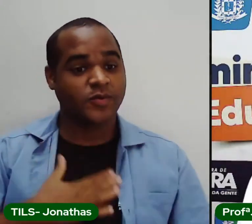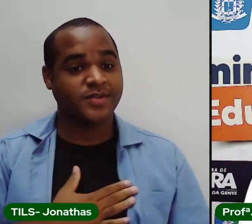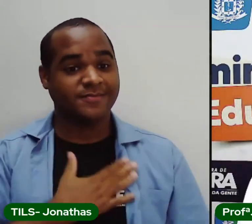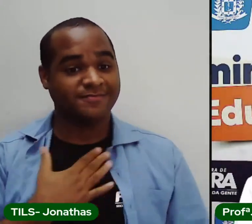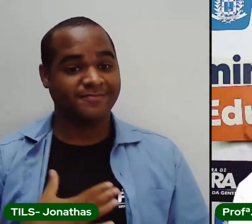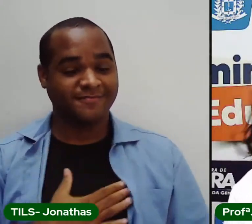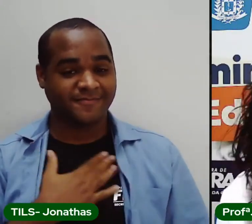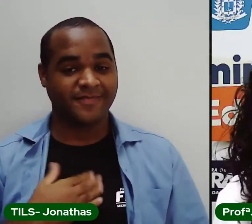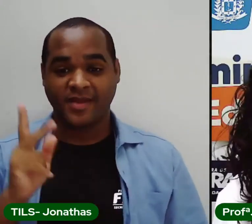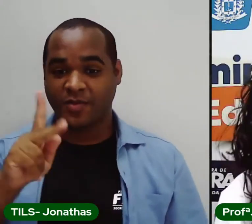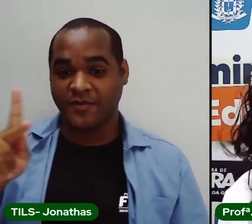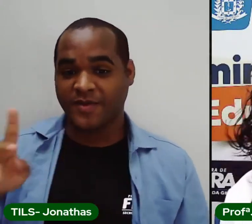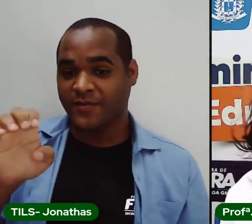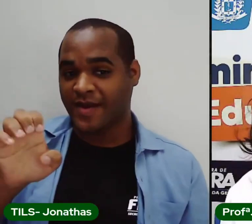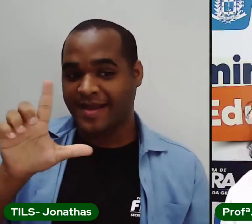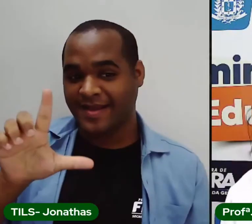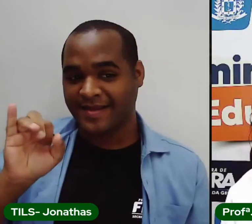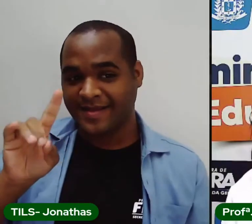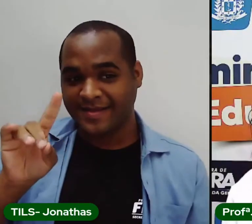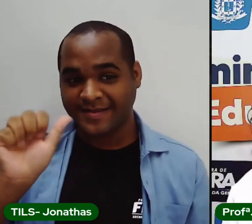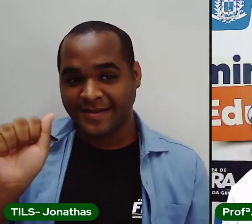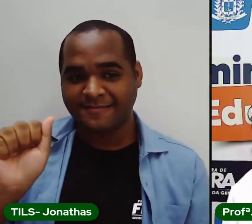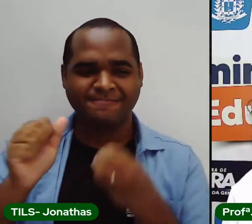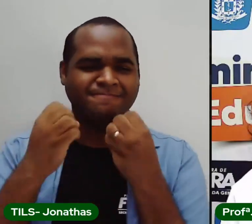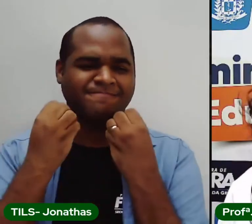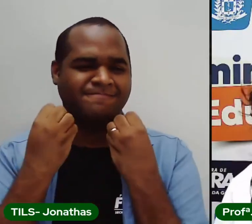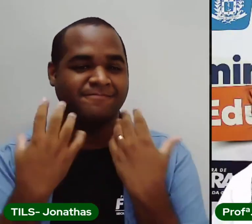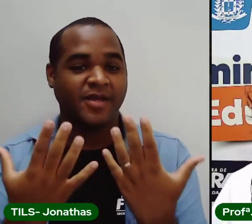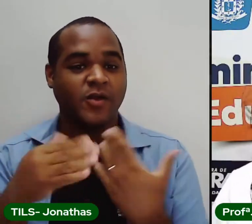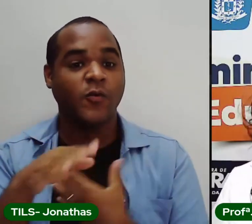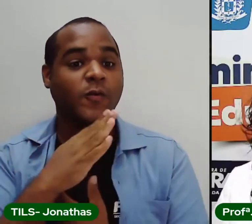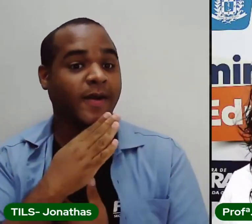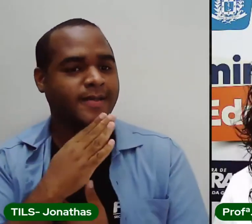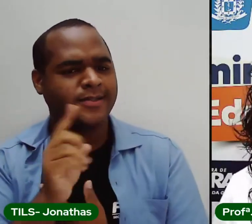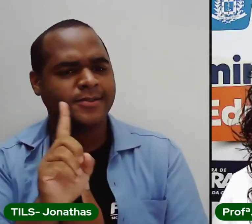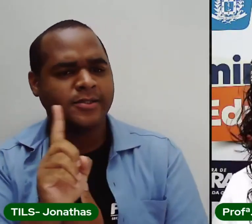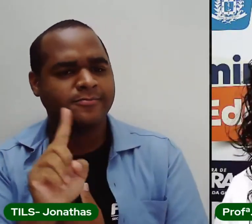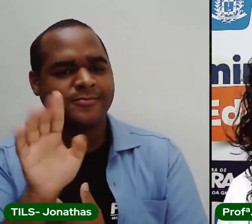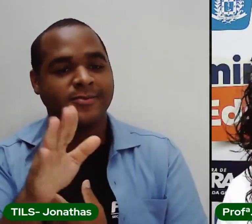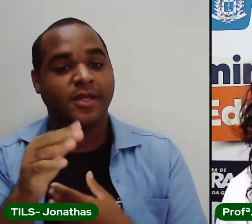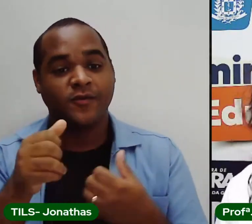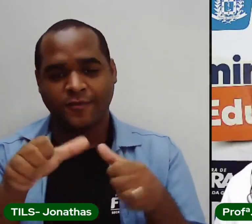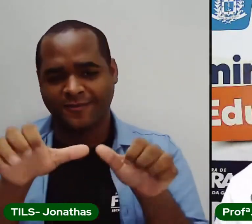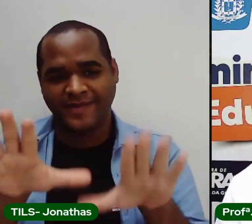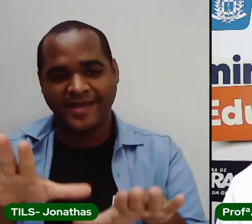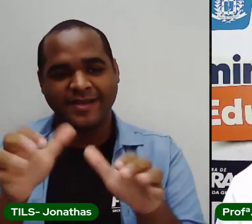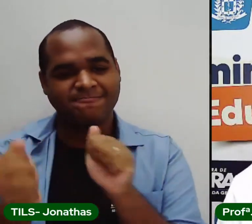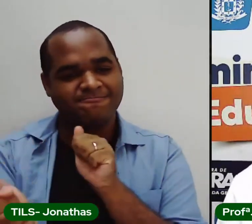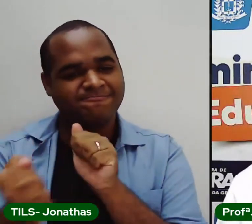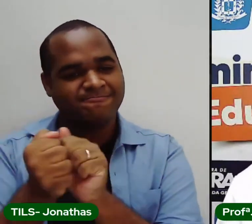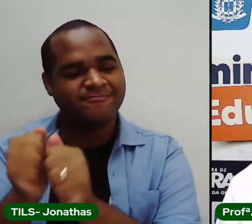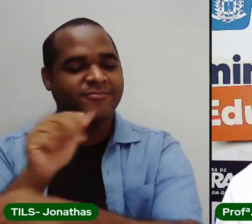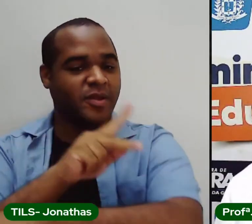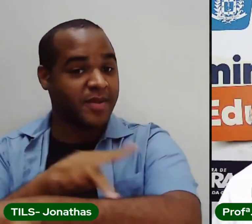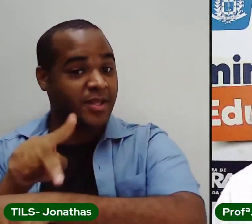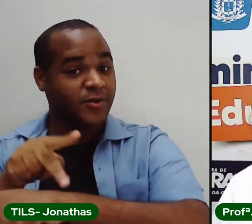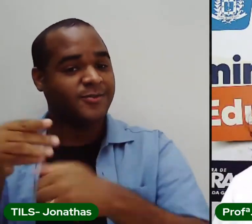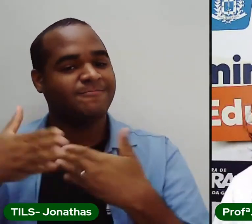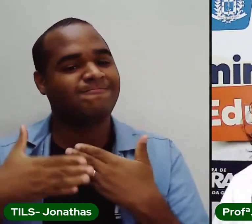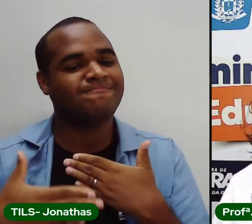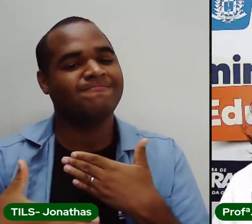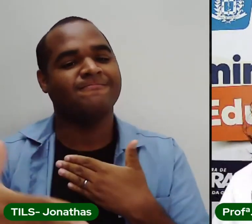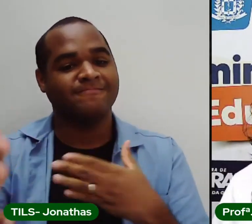Eu sou a Proelida, para quem ainda não me conhece, e eu vou ficar com vocês durante o percurso pedagógico